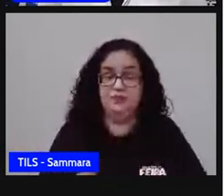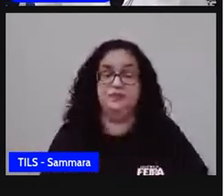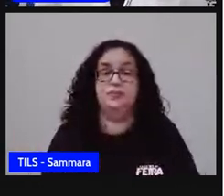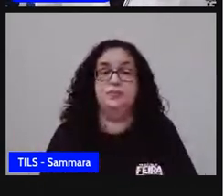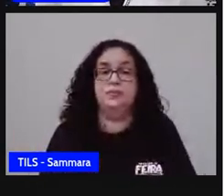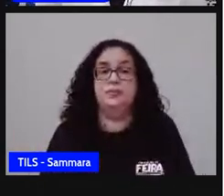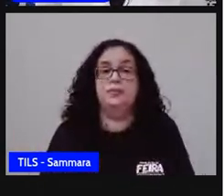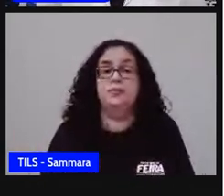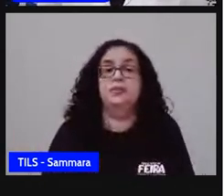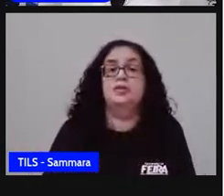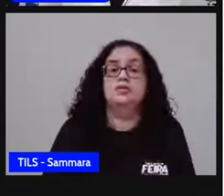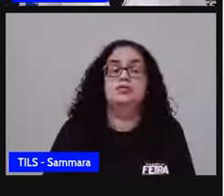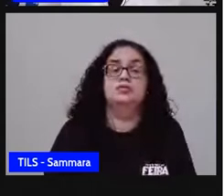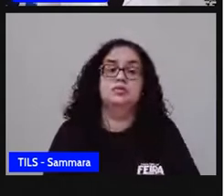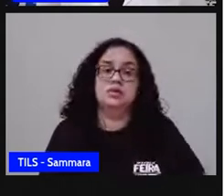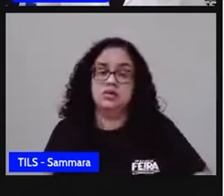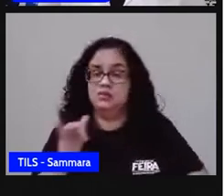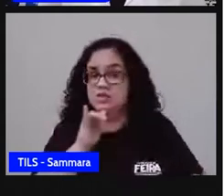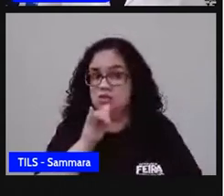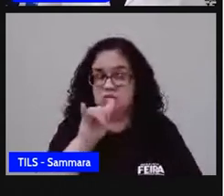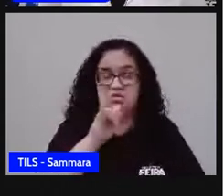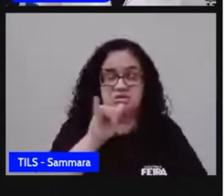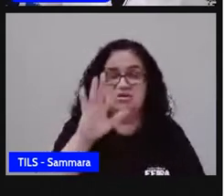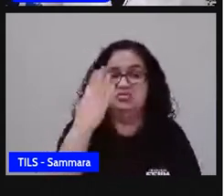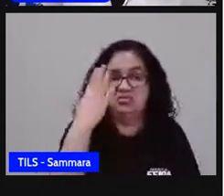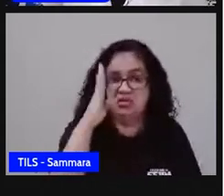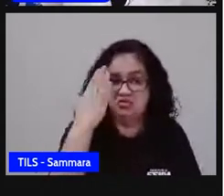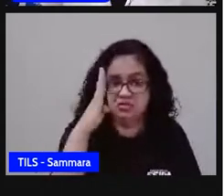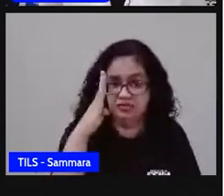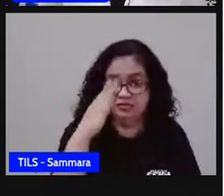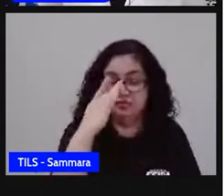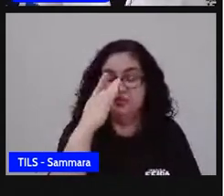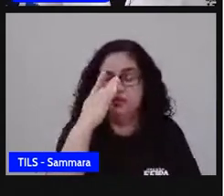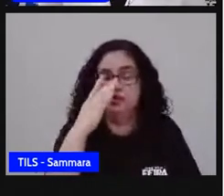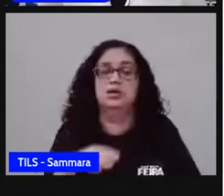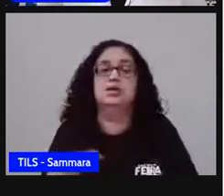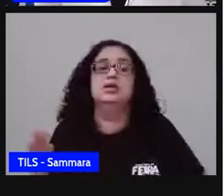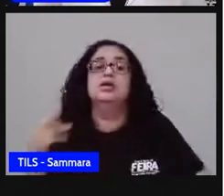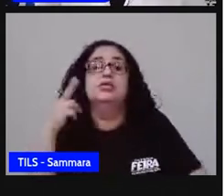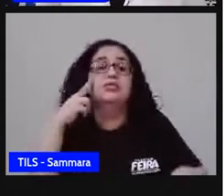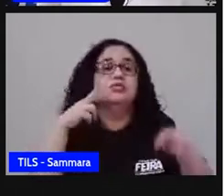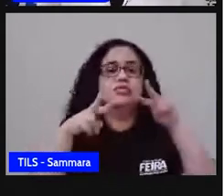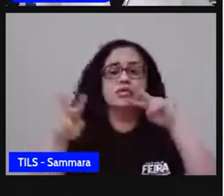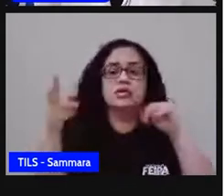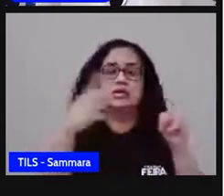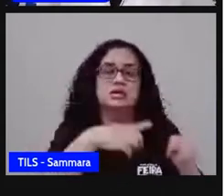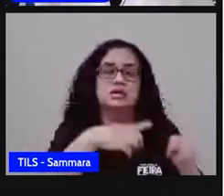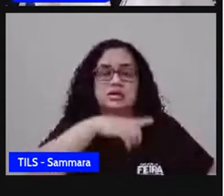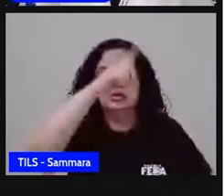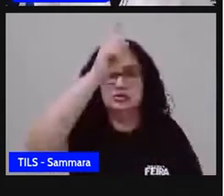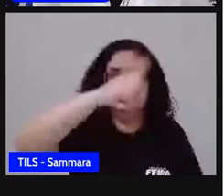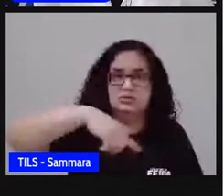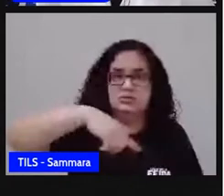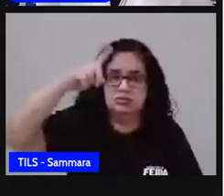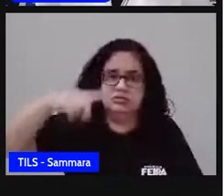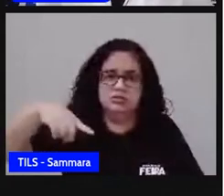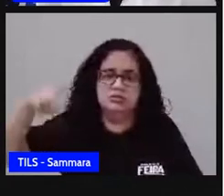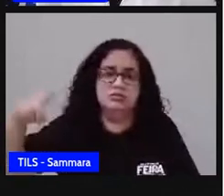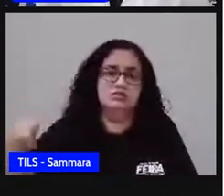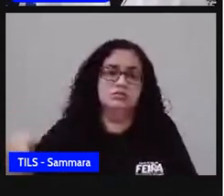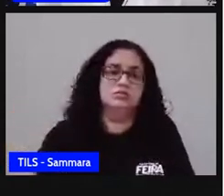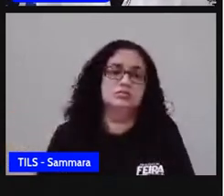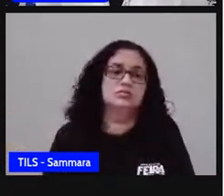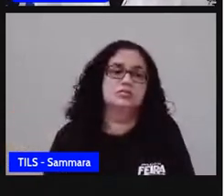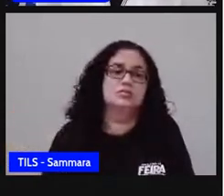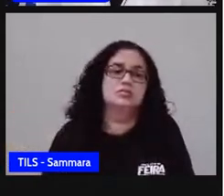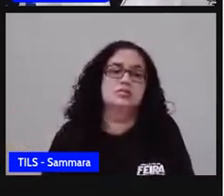Para que não seja, né? Notícias falsas. Veja se aparecem gráficos. Esteja atento a isso,